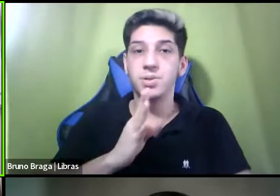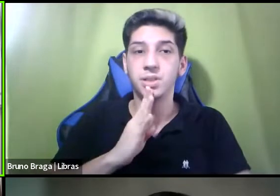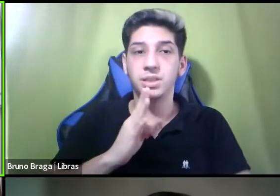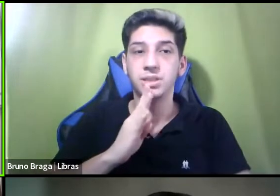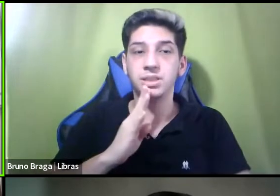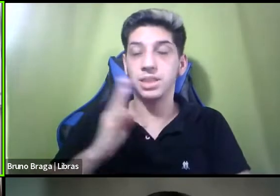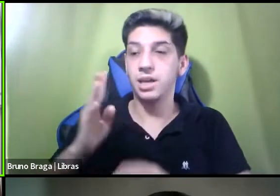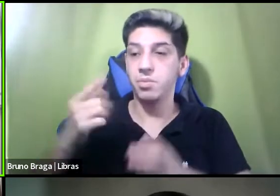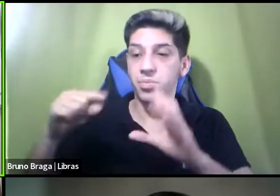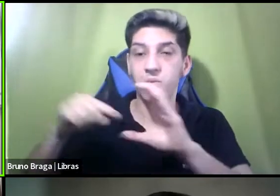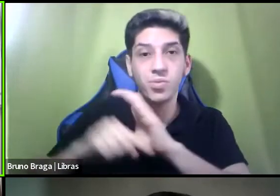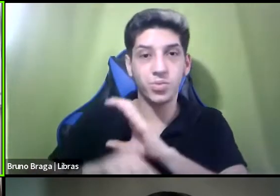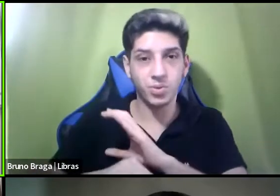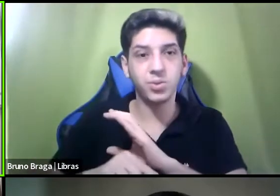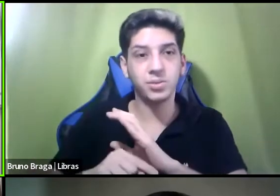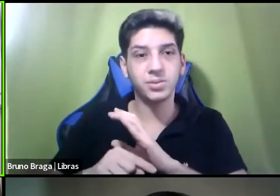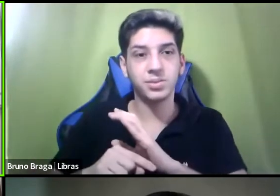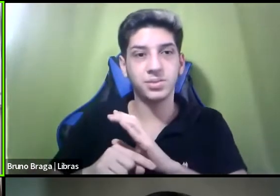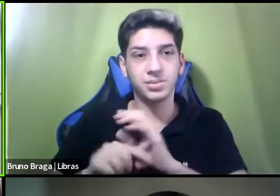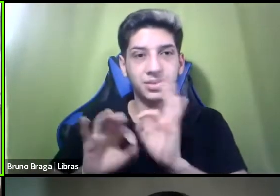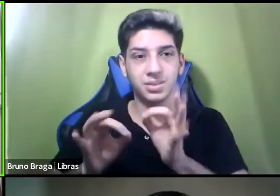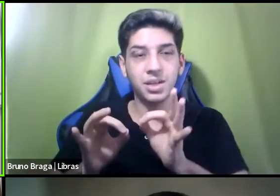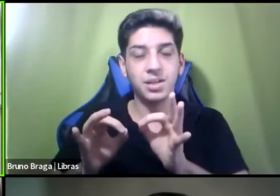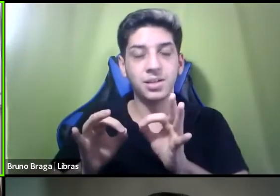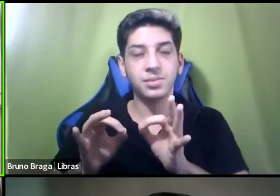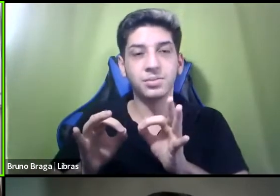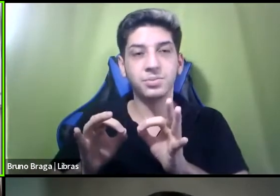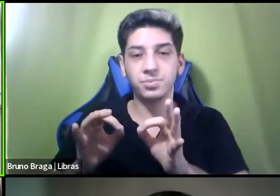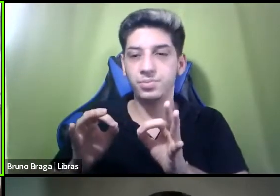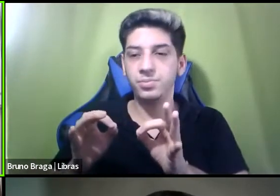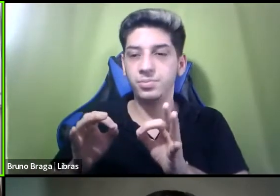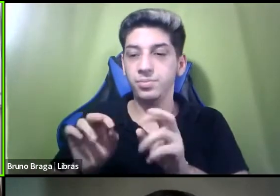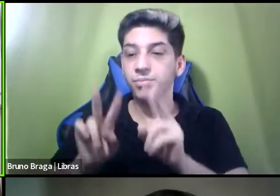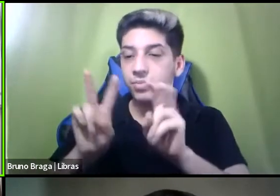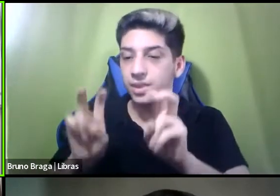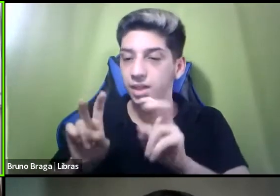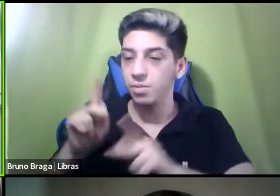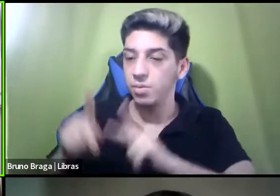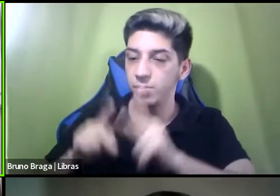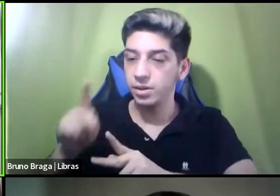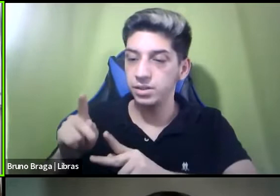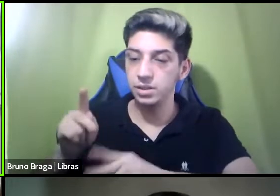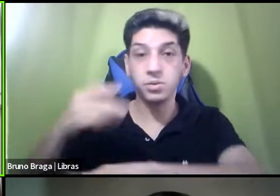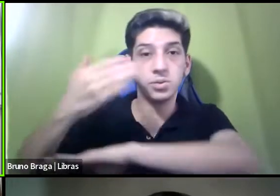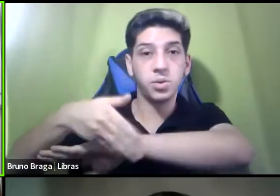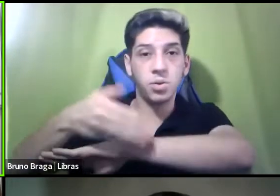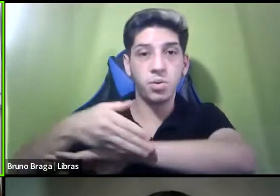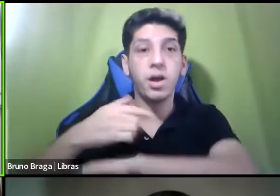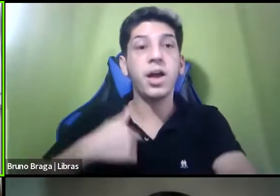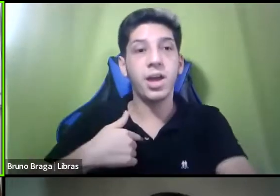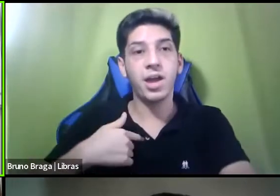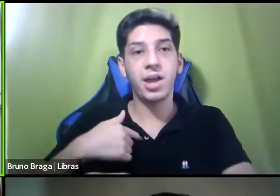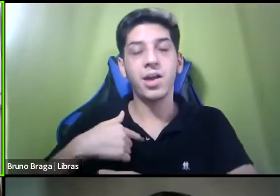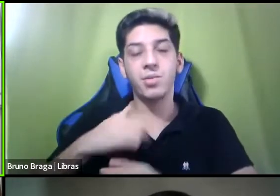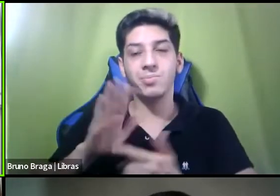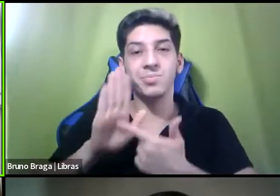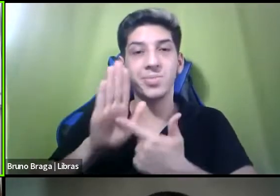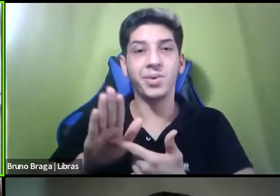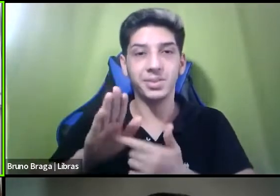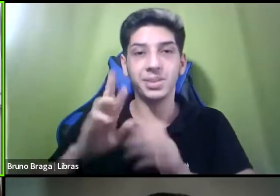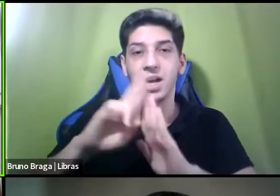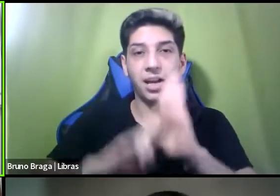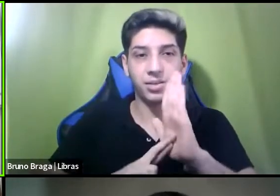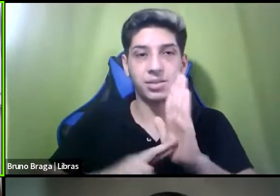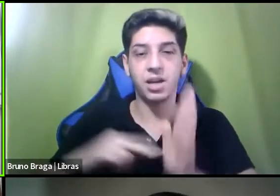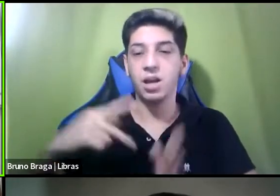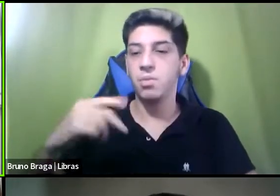ir além dos estereótipos que rondam a população em situação de rua eu sugiro a leitura desse relatório do Pop